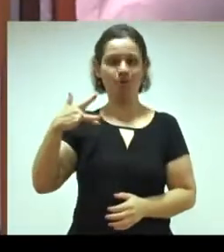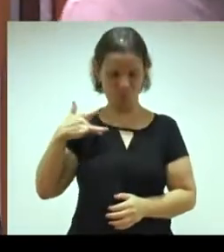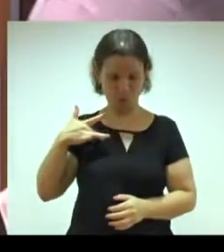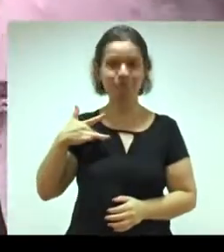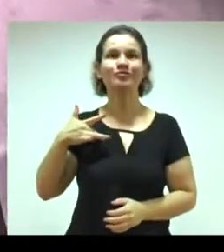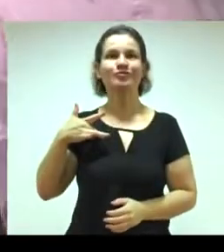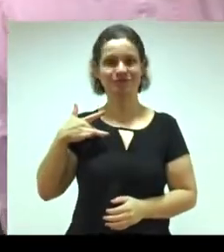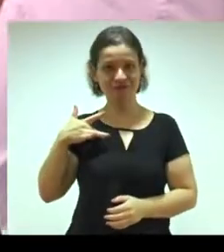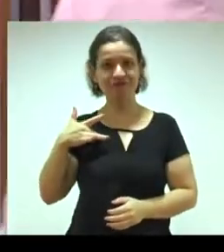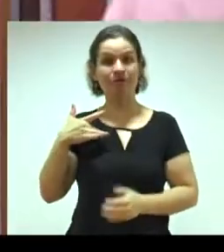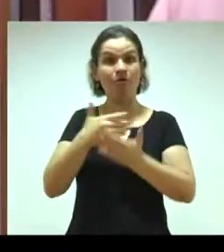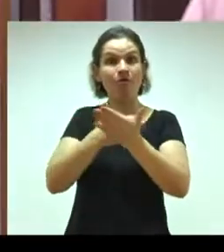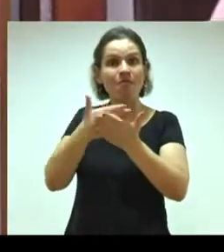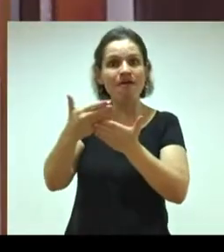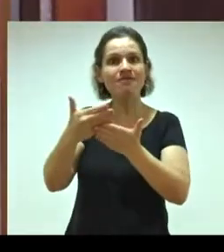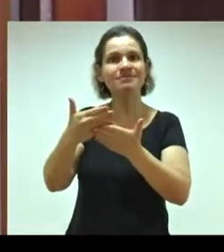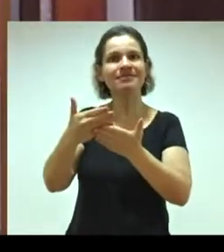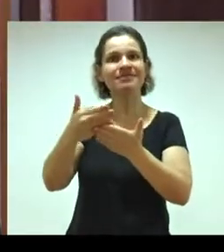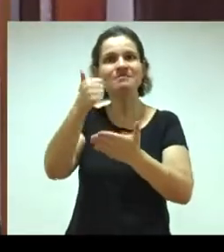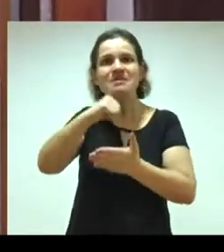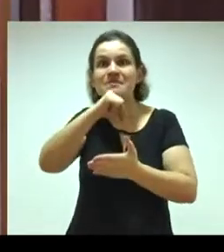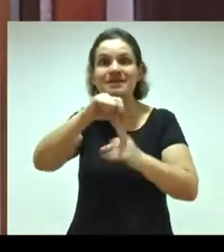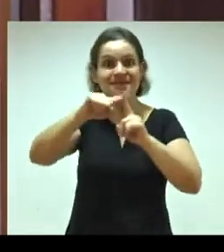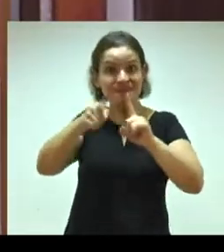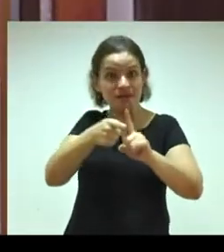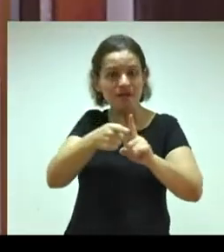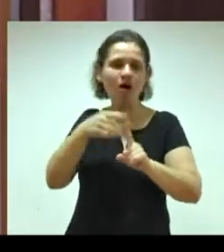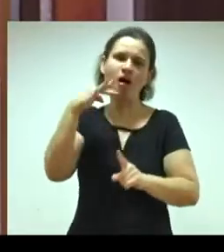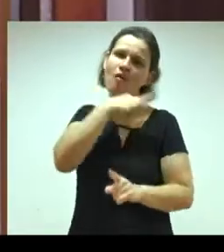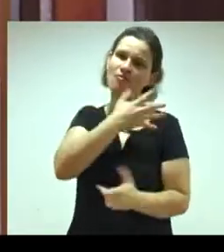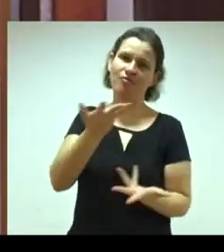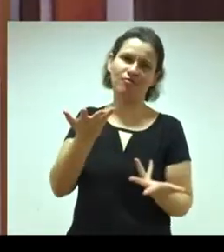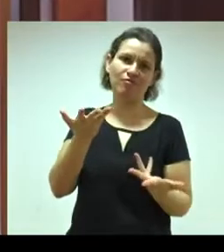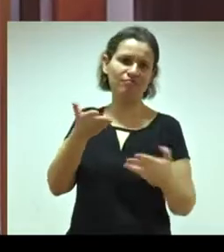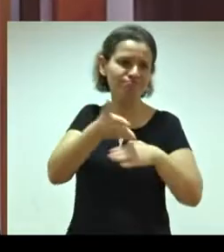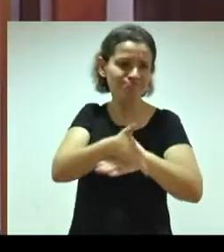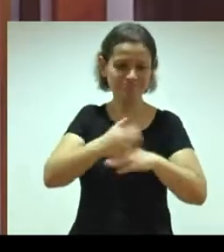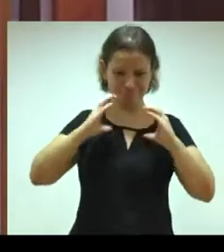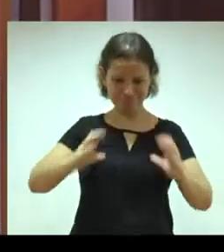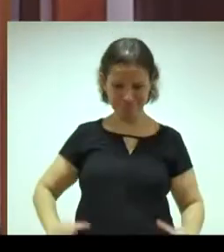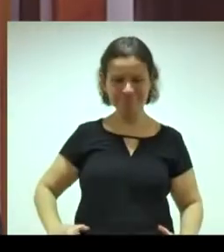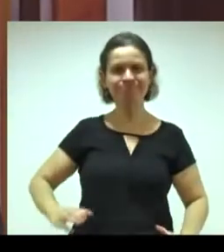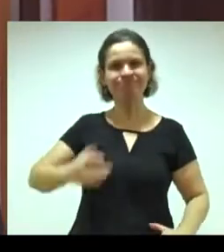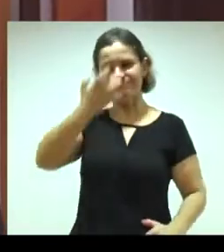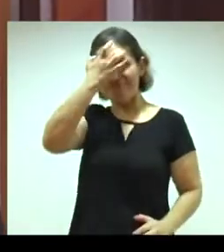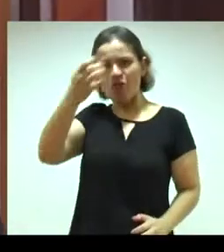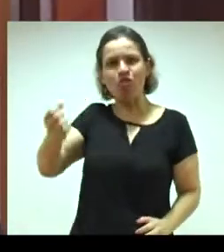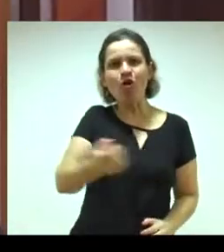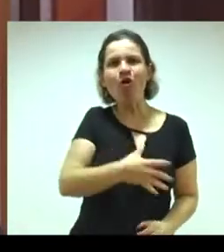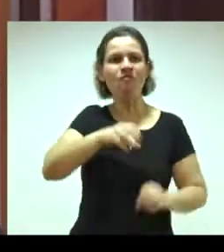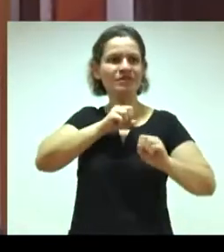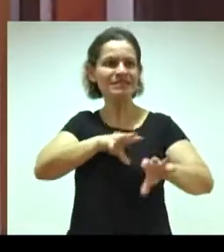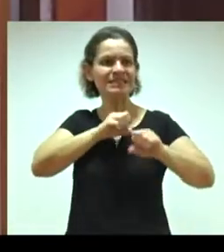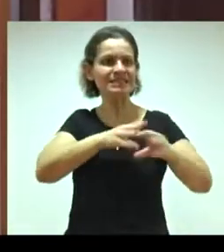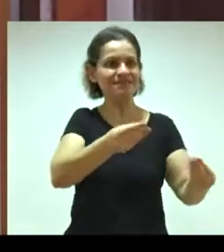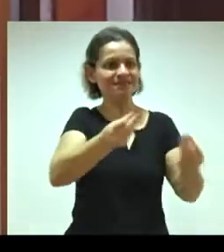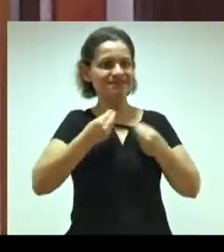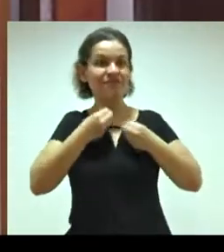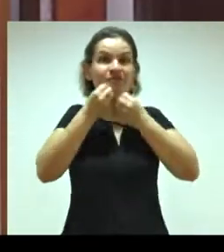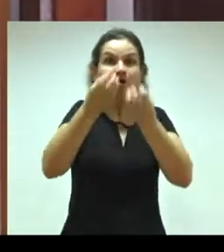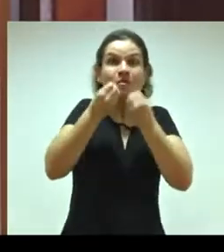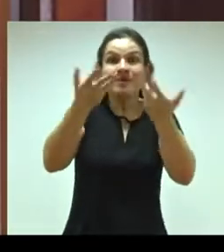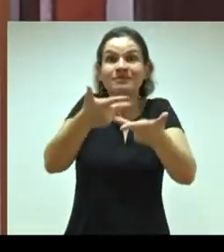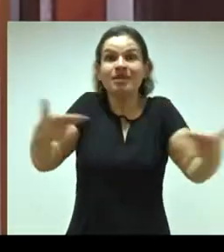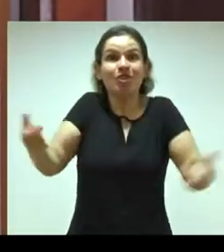quando começa desde a gestação, obviamente, introduz comportamentos novos, traz informações